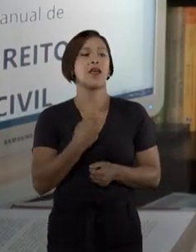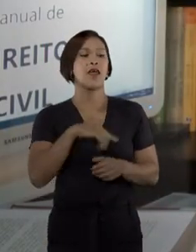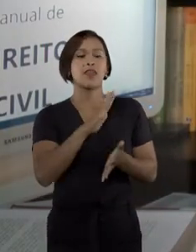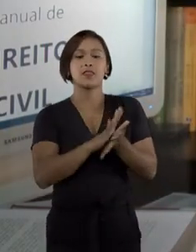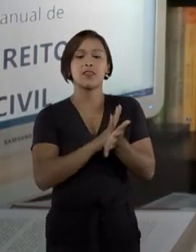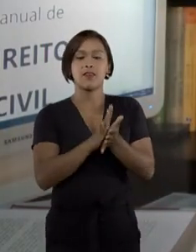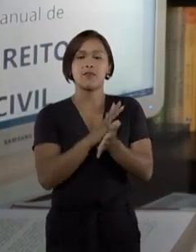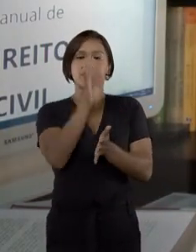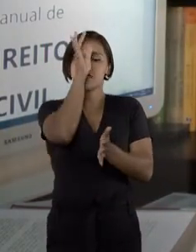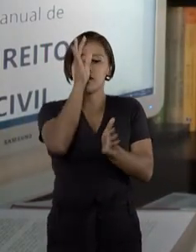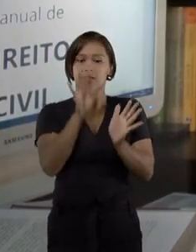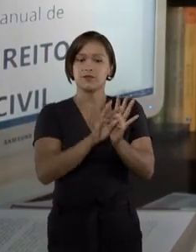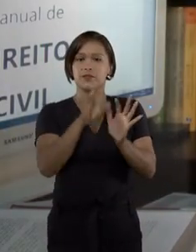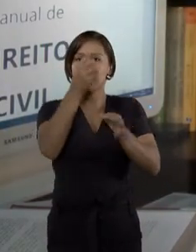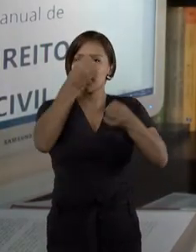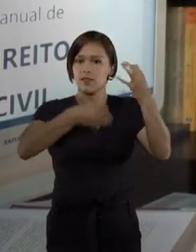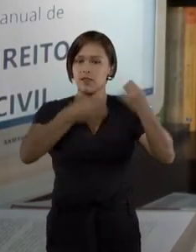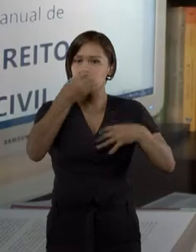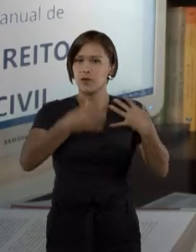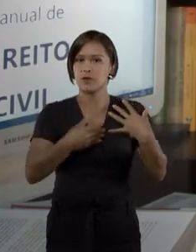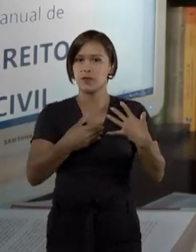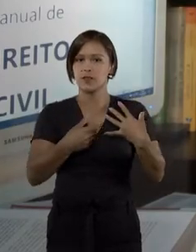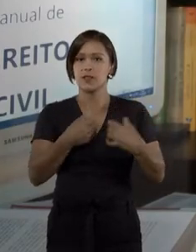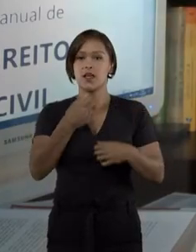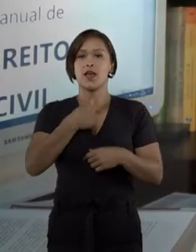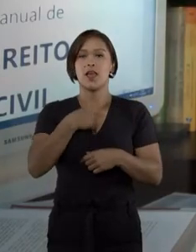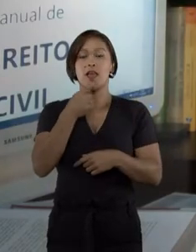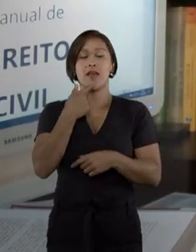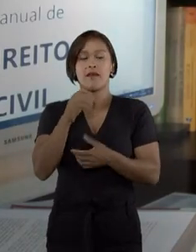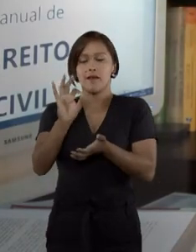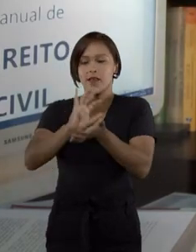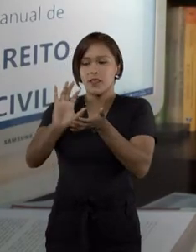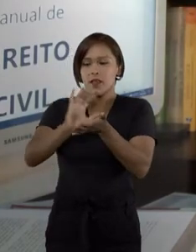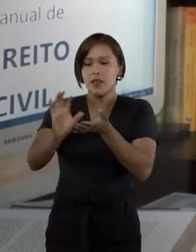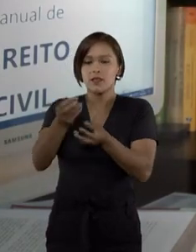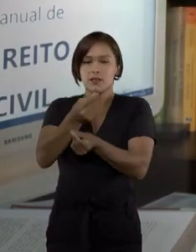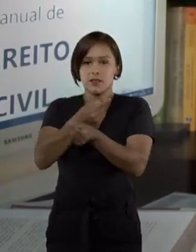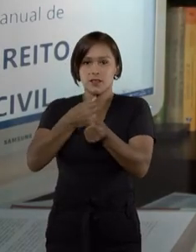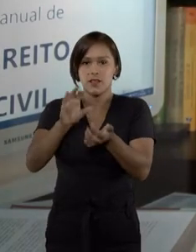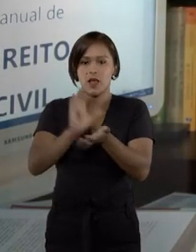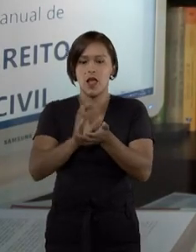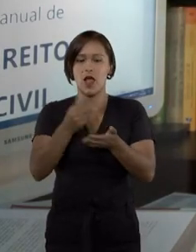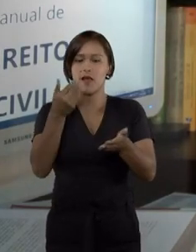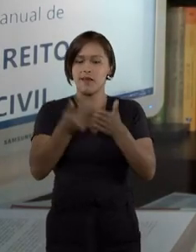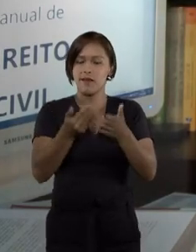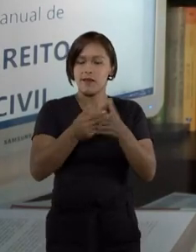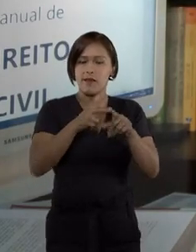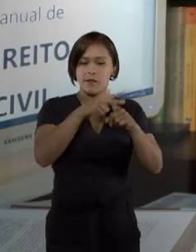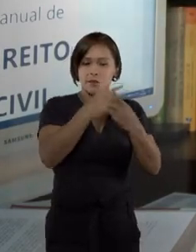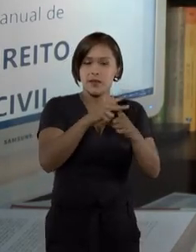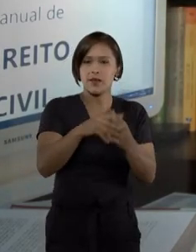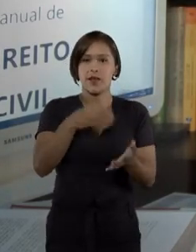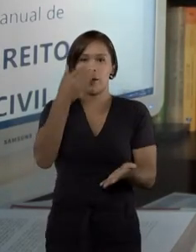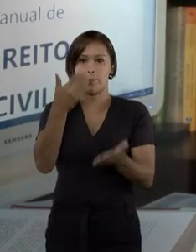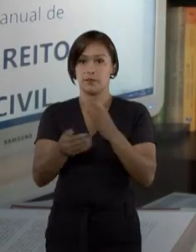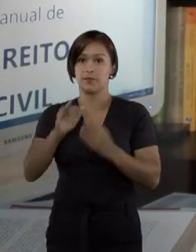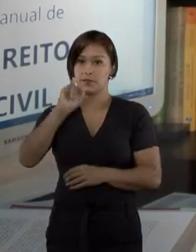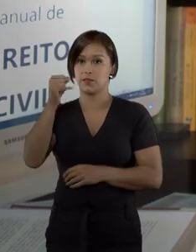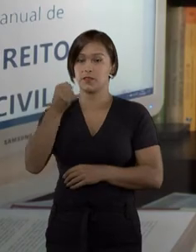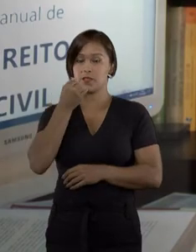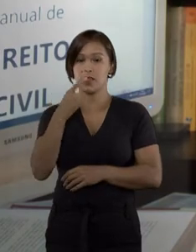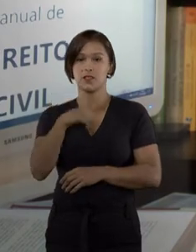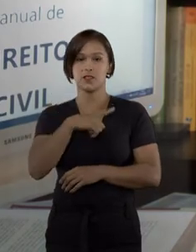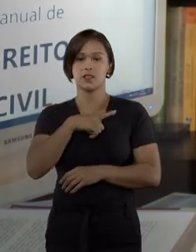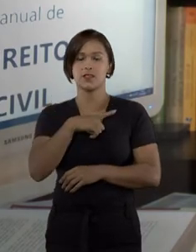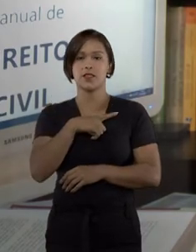que visa indenizar, reparar os danos decorrentes da perda da chance de obter uma vantagem